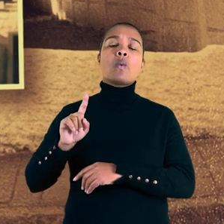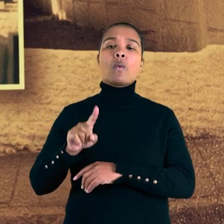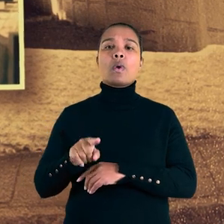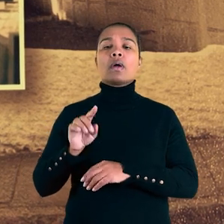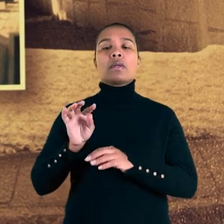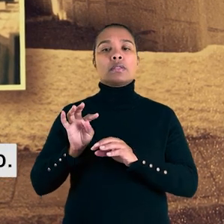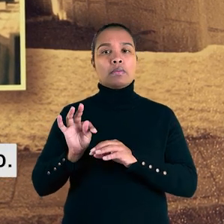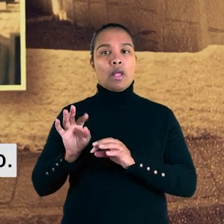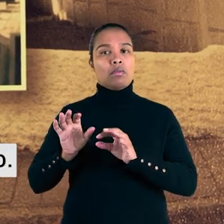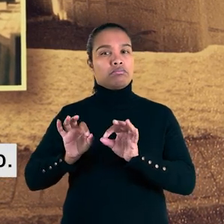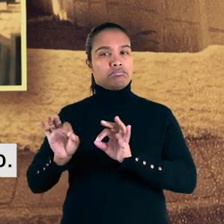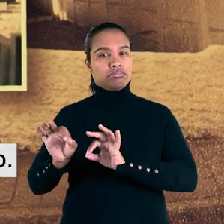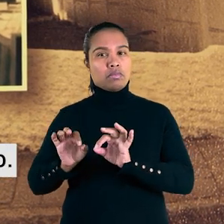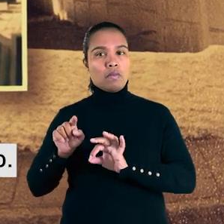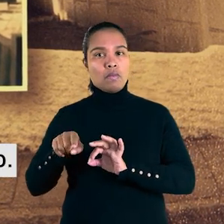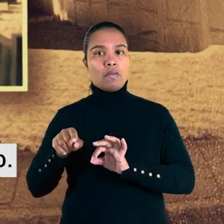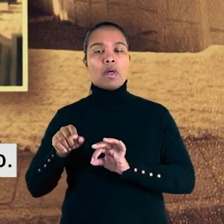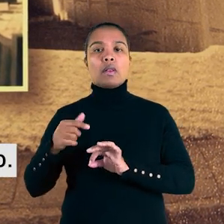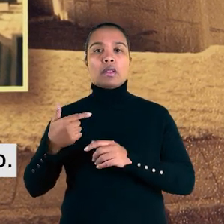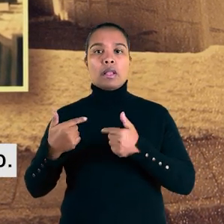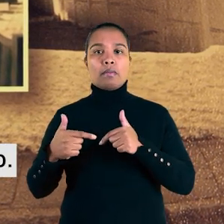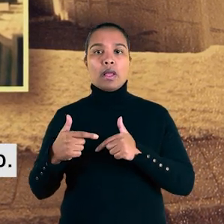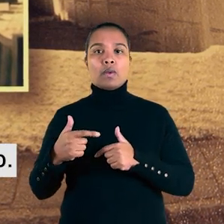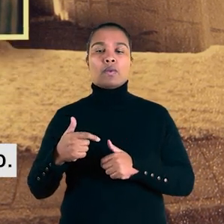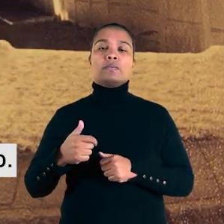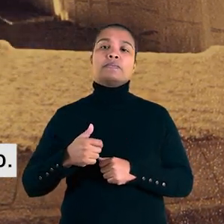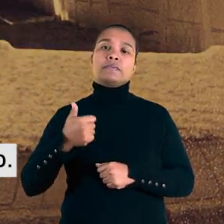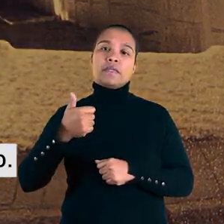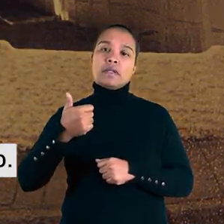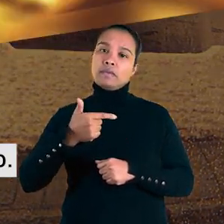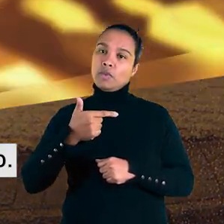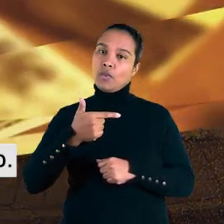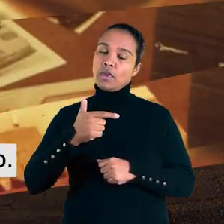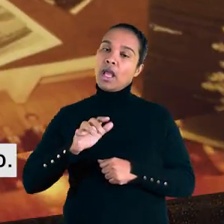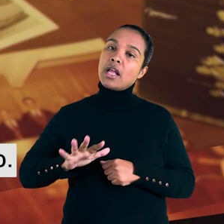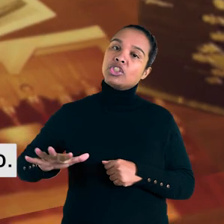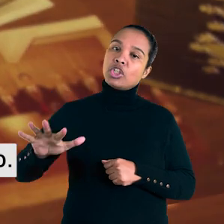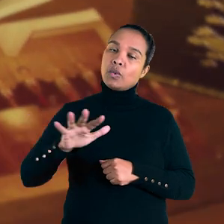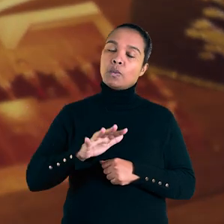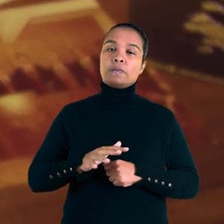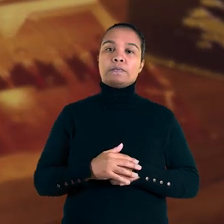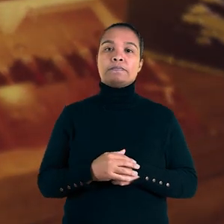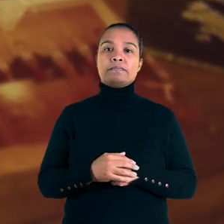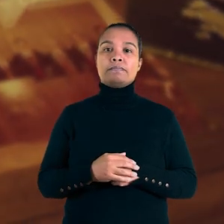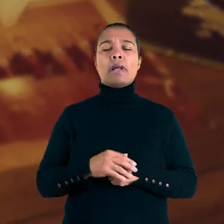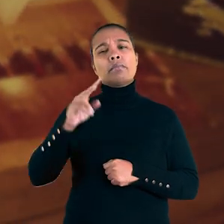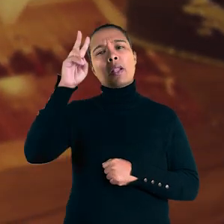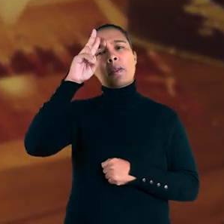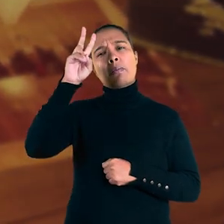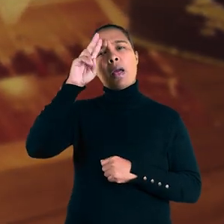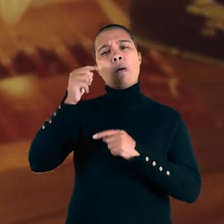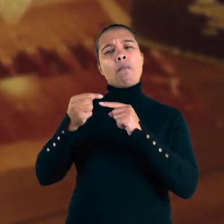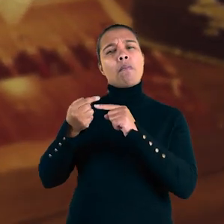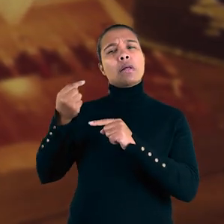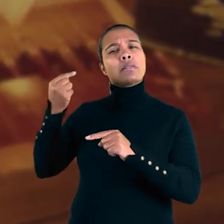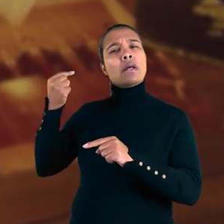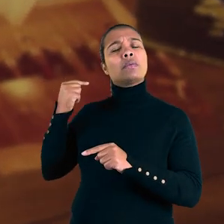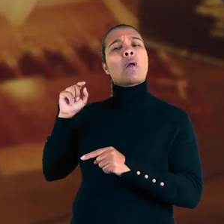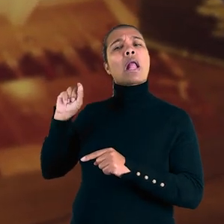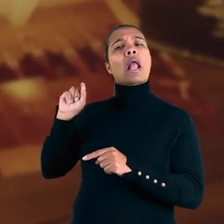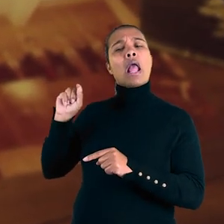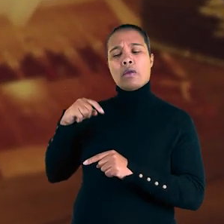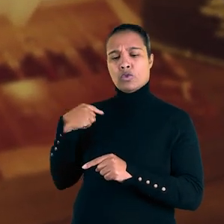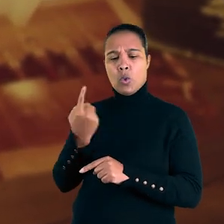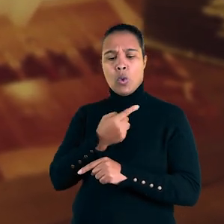com a implantação do Tribunal Regional do Trabalho da 12ª região. Preservar o passado é fundamental